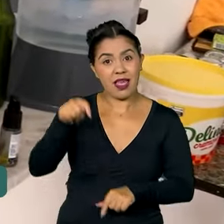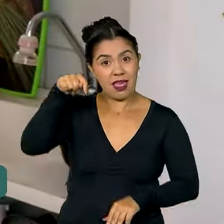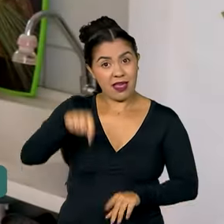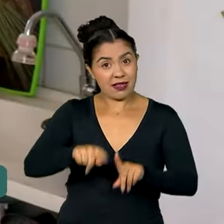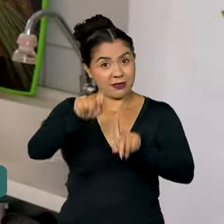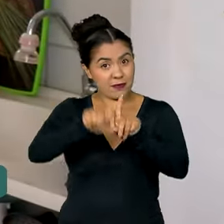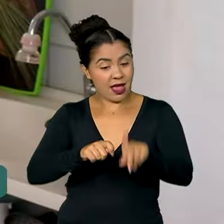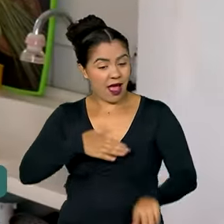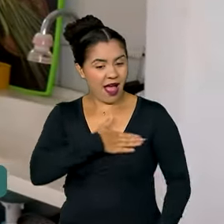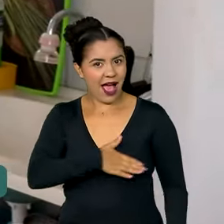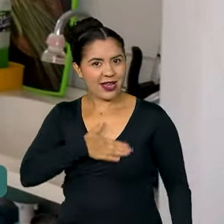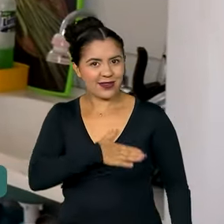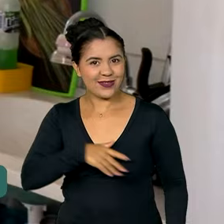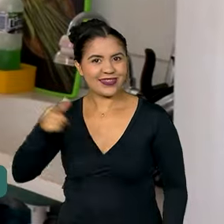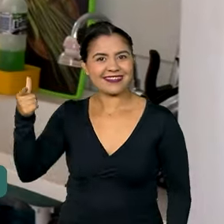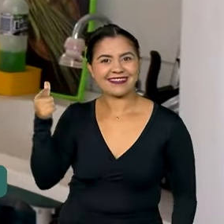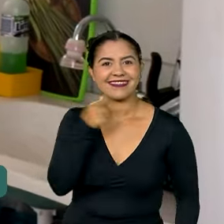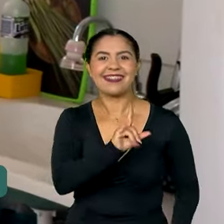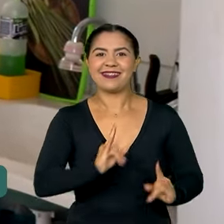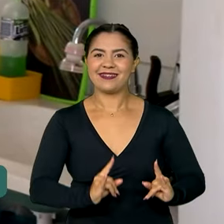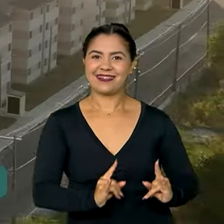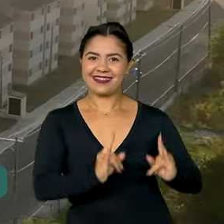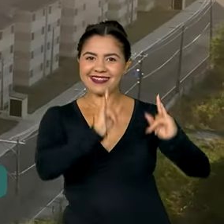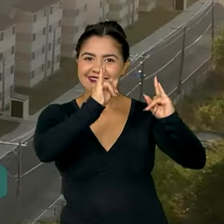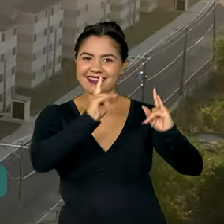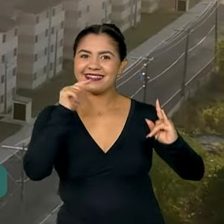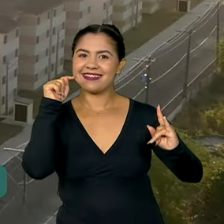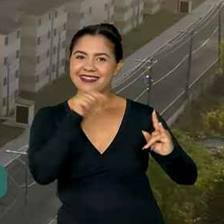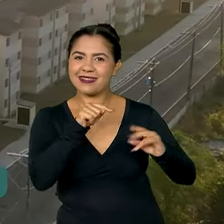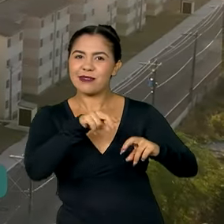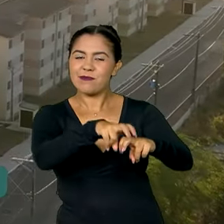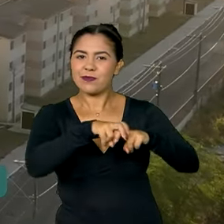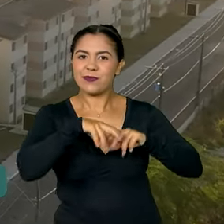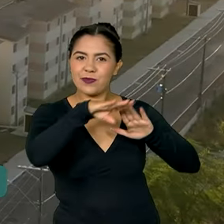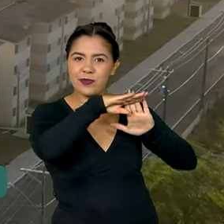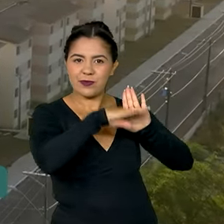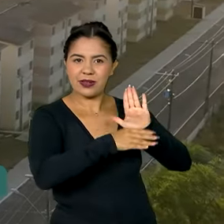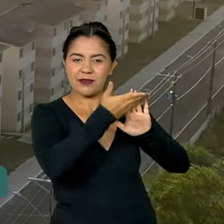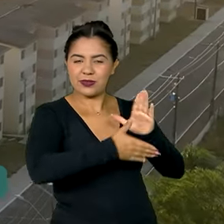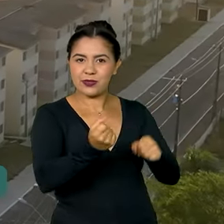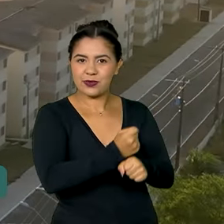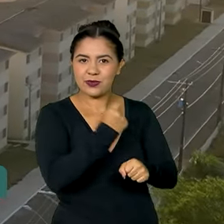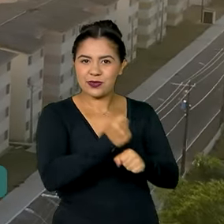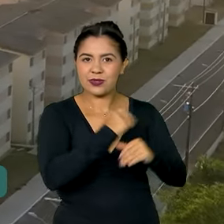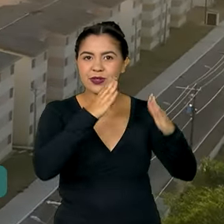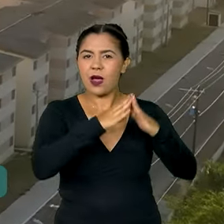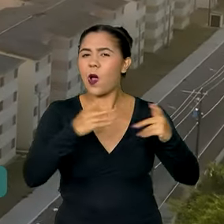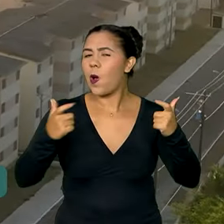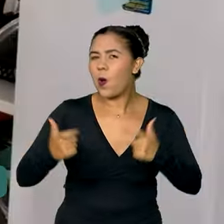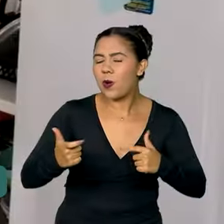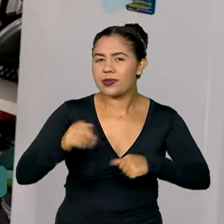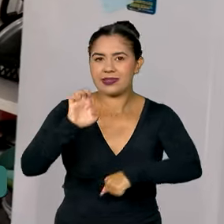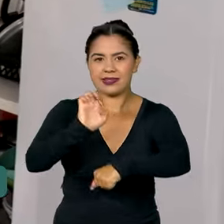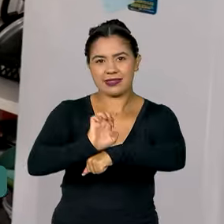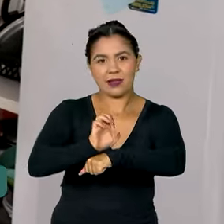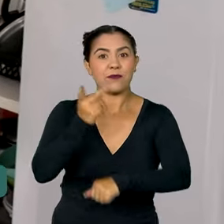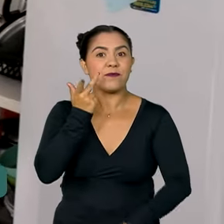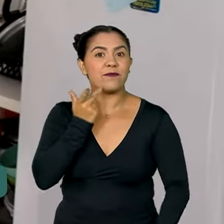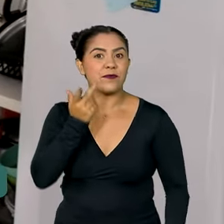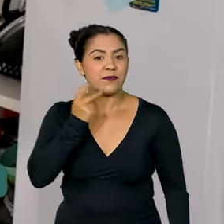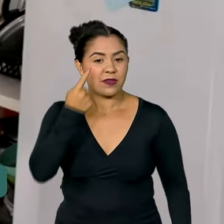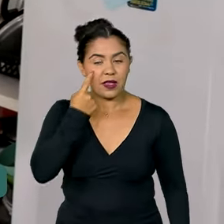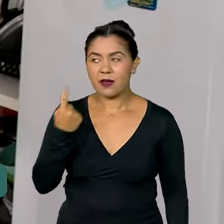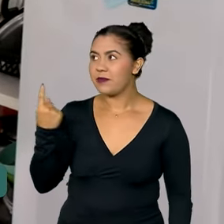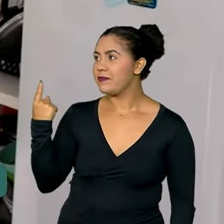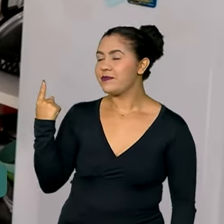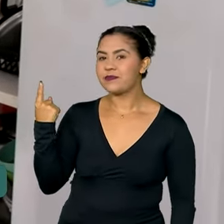ano um apartamento do Minha Casa Minha Vida no residencial Cidade Jardim, em Fortaleza. Quando foi em junho